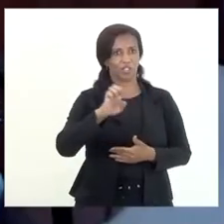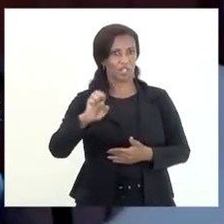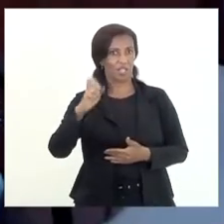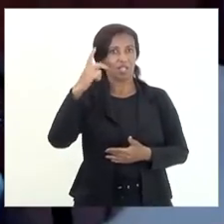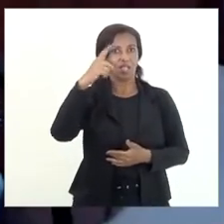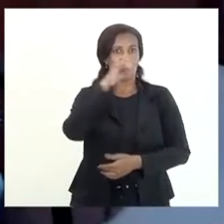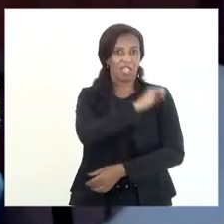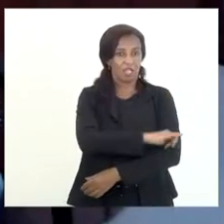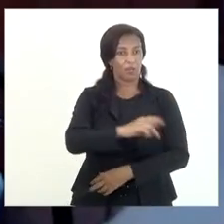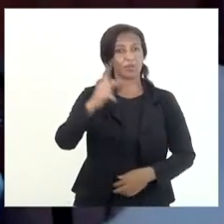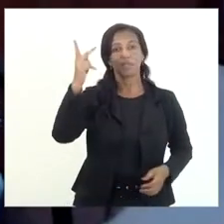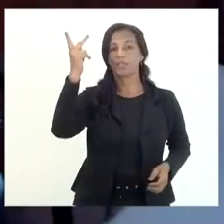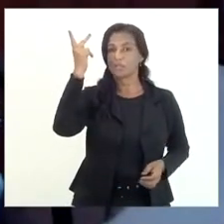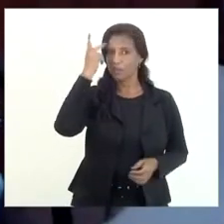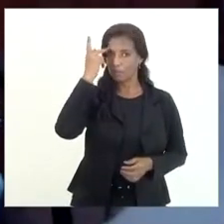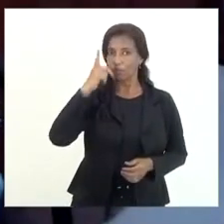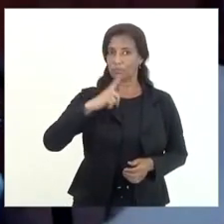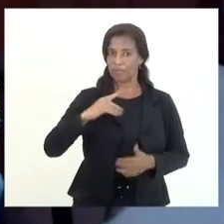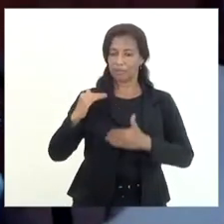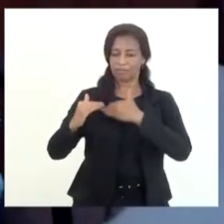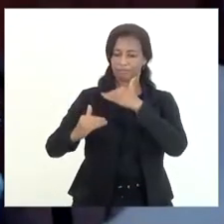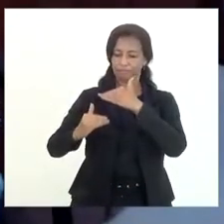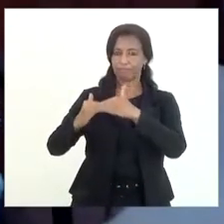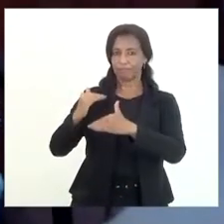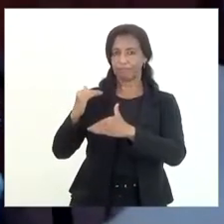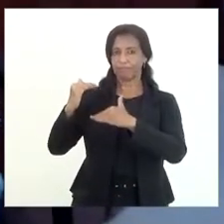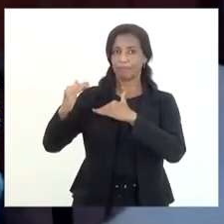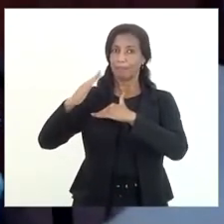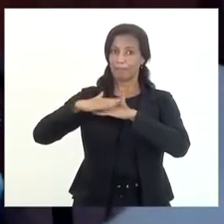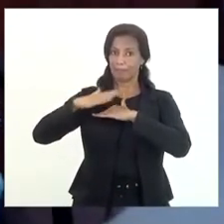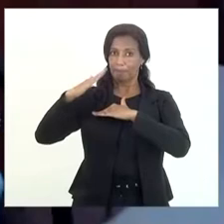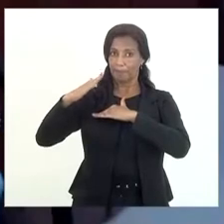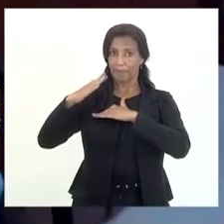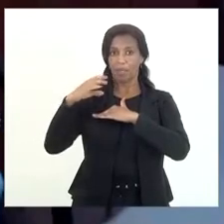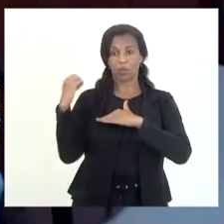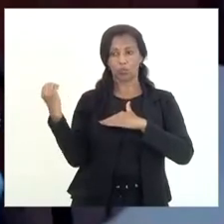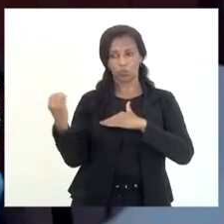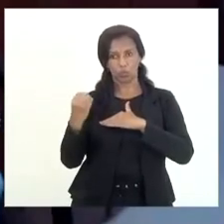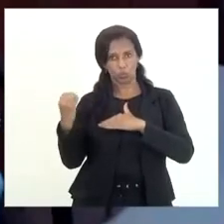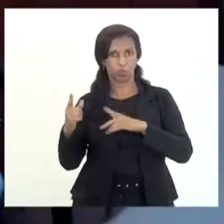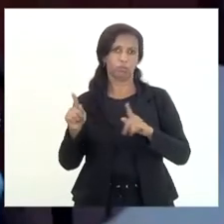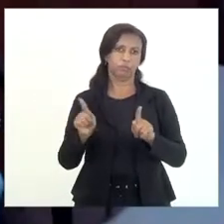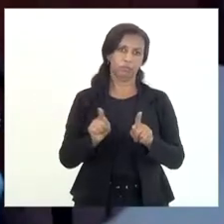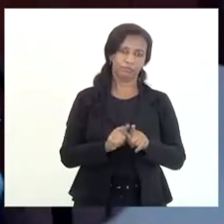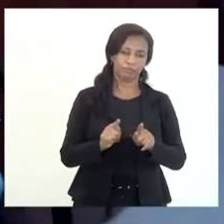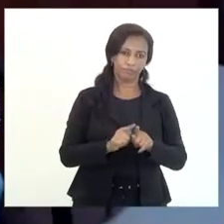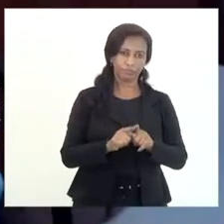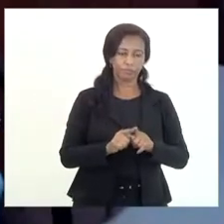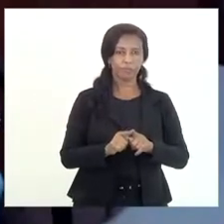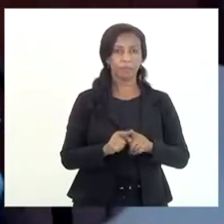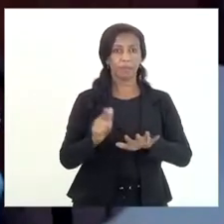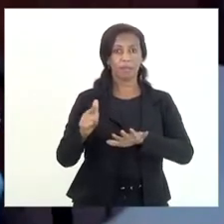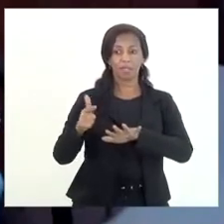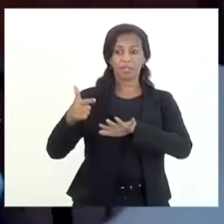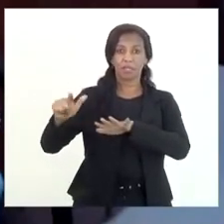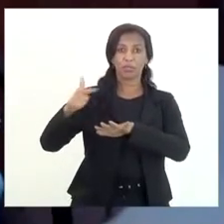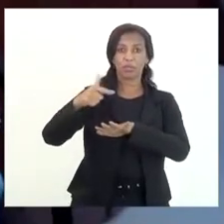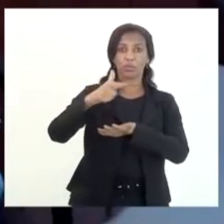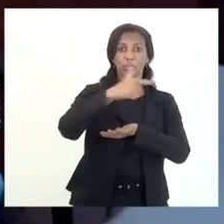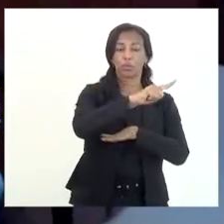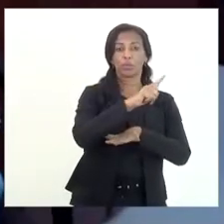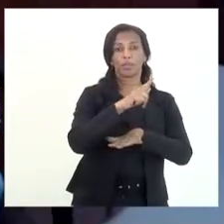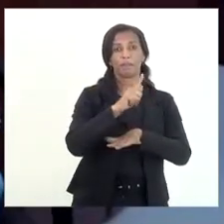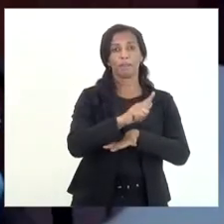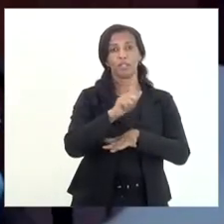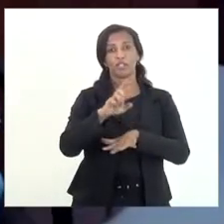de São Paulo tem evoluído um pouco mais Rio Grande do Sul também mas as demais Procuradorias